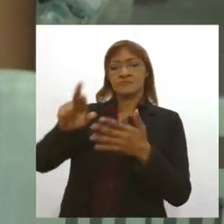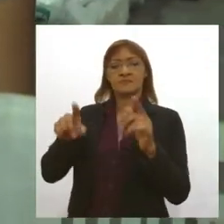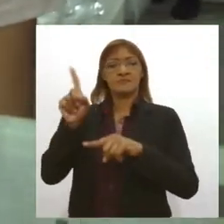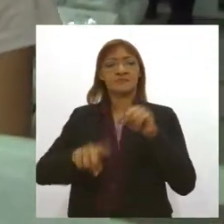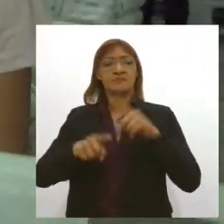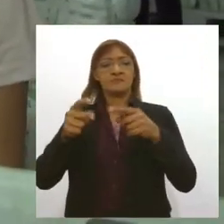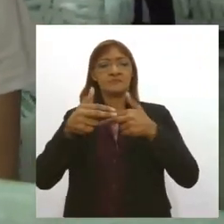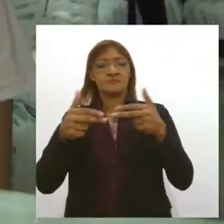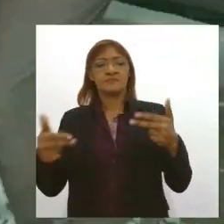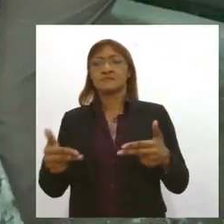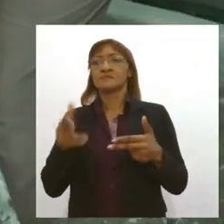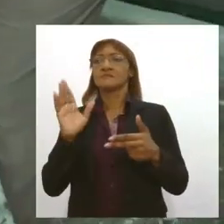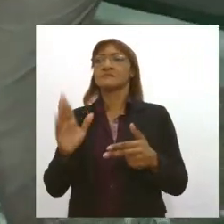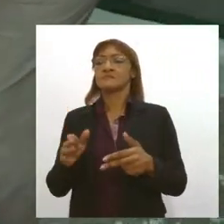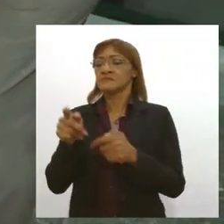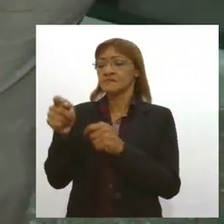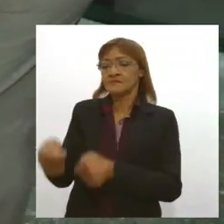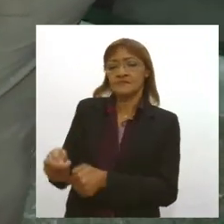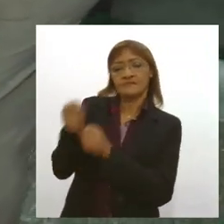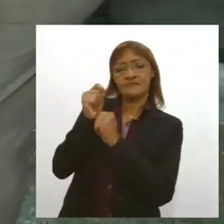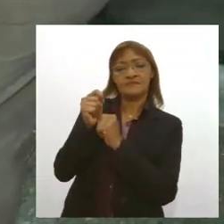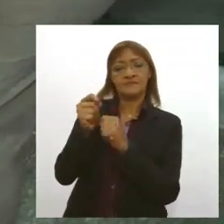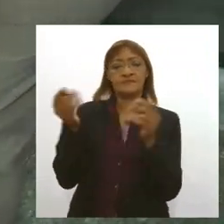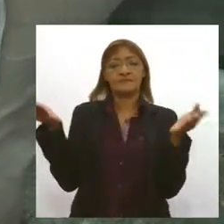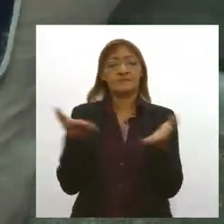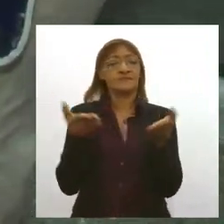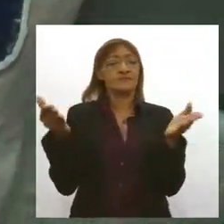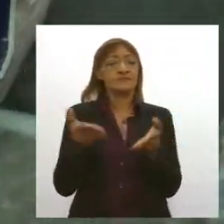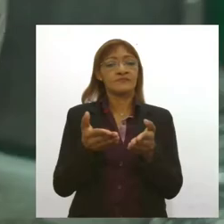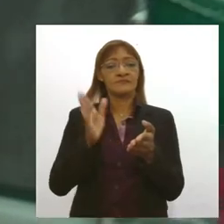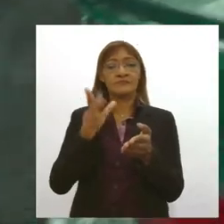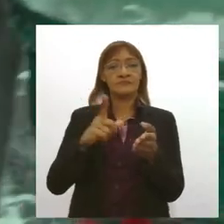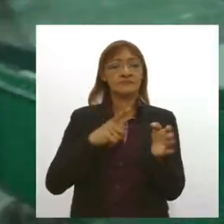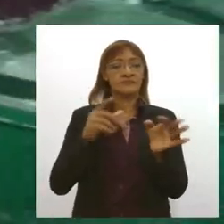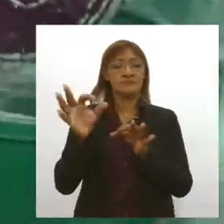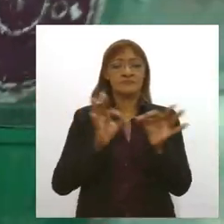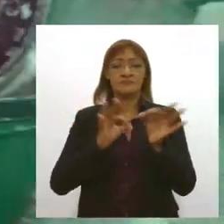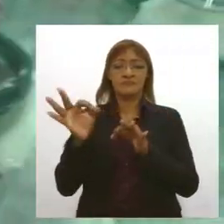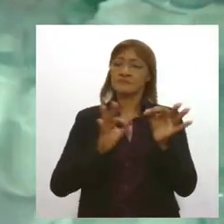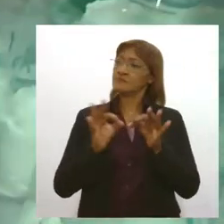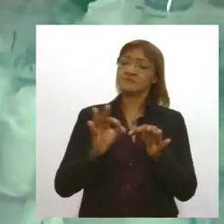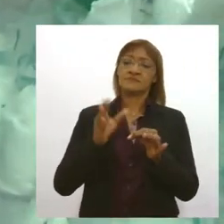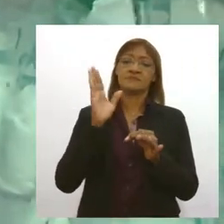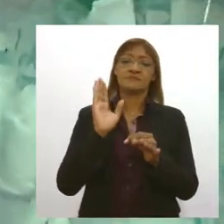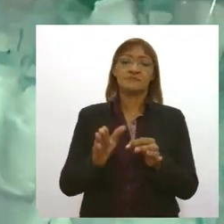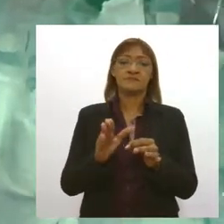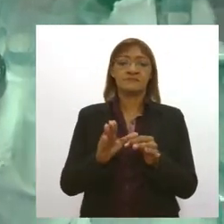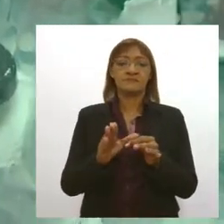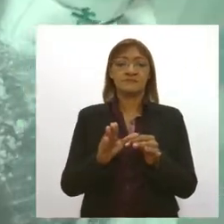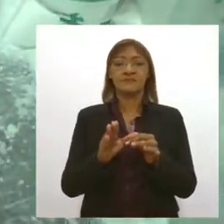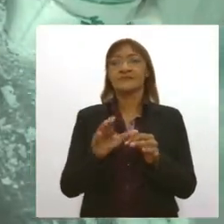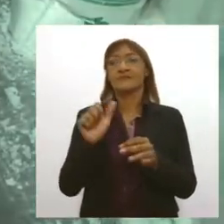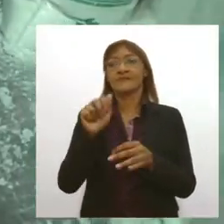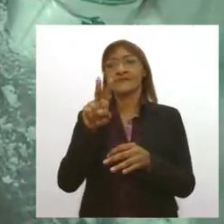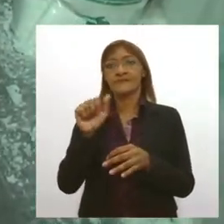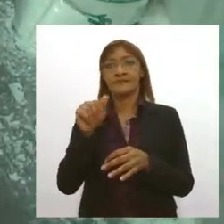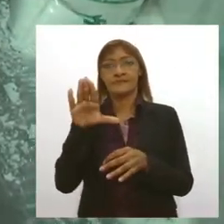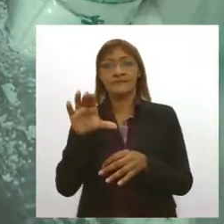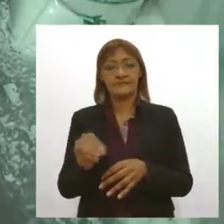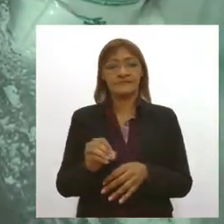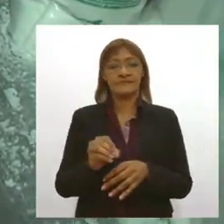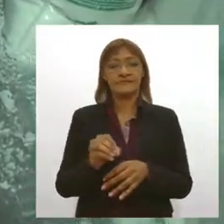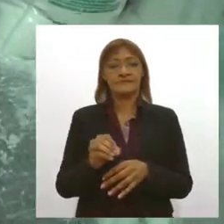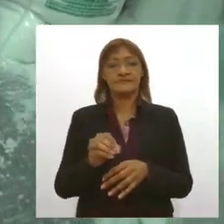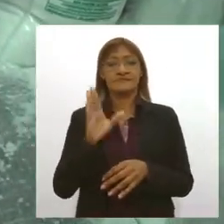derivadas da mandioca hoje as cooperadas estão preparando a tapioca a vácuo o produto chega in